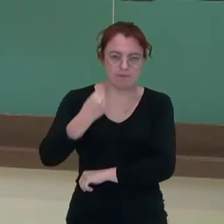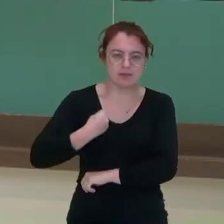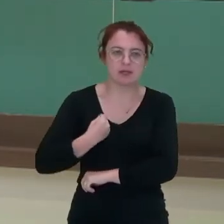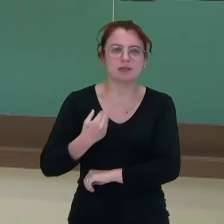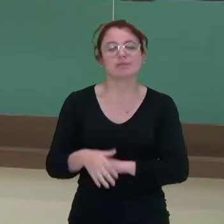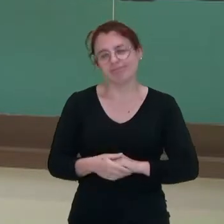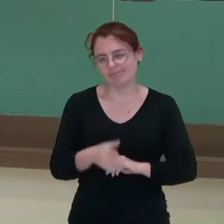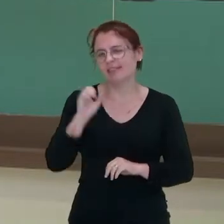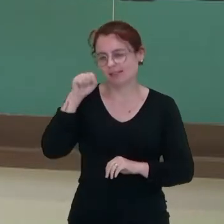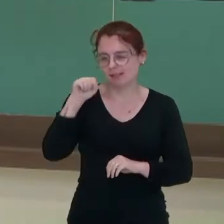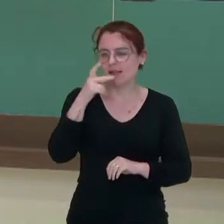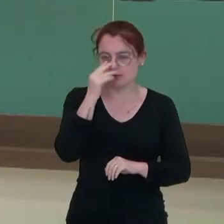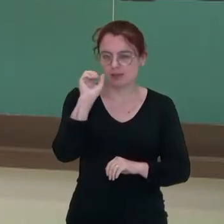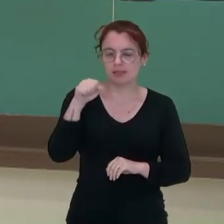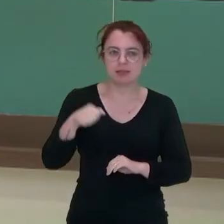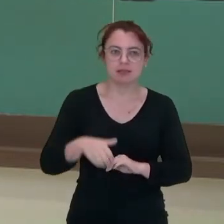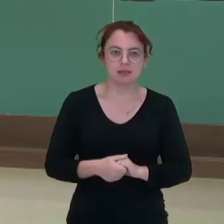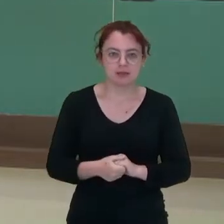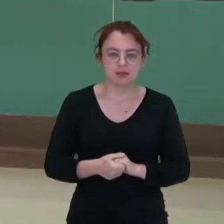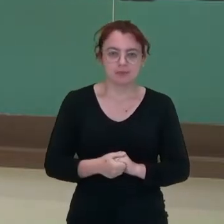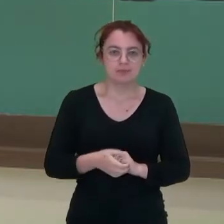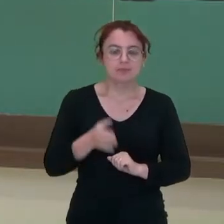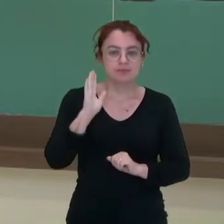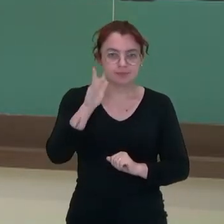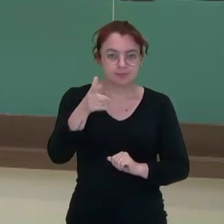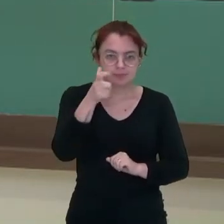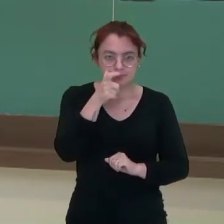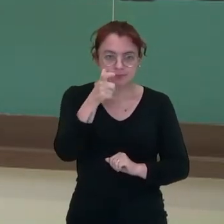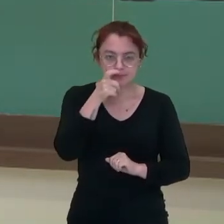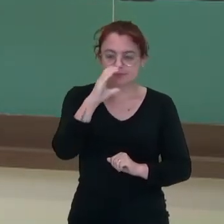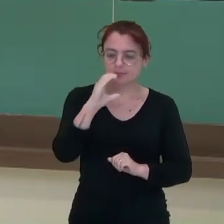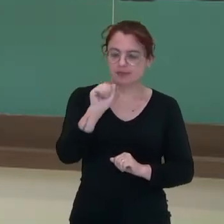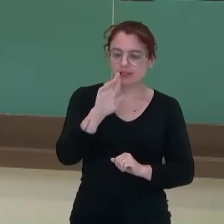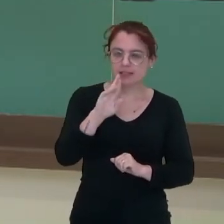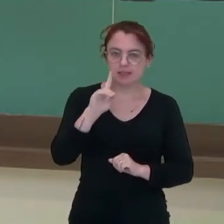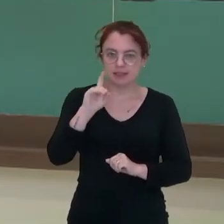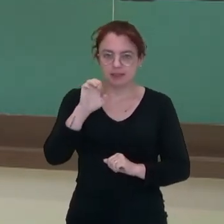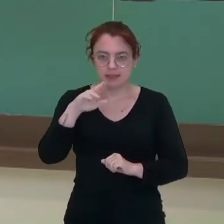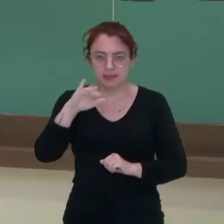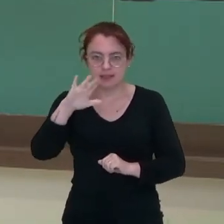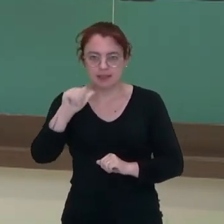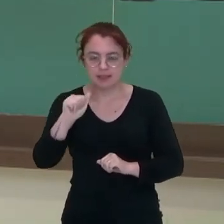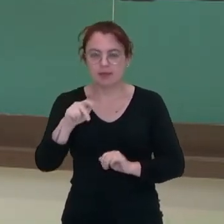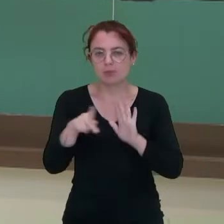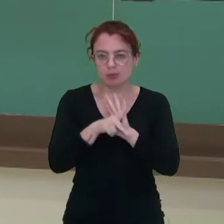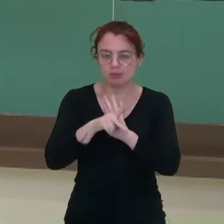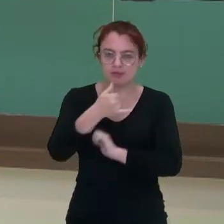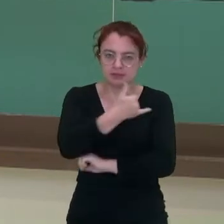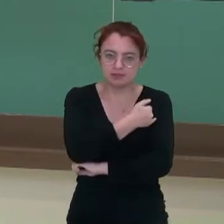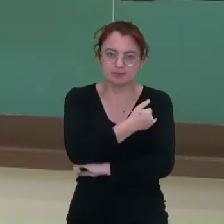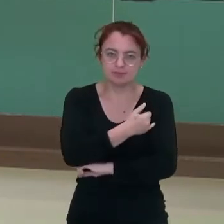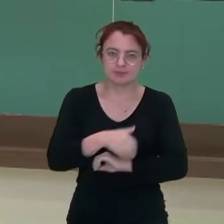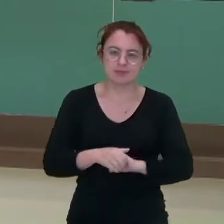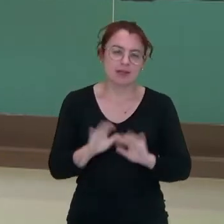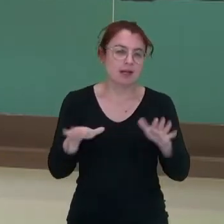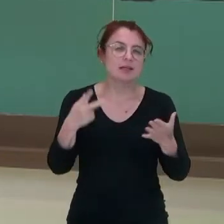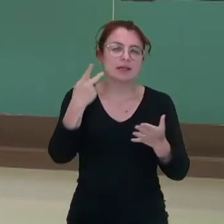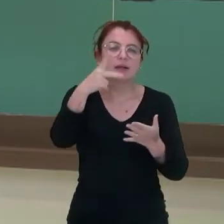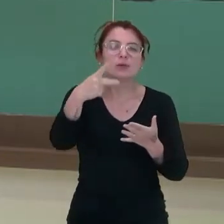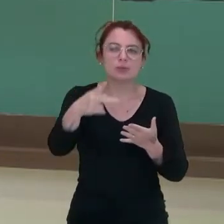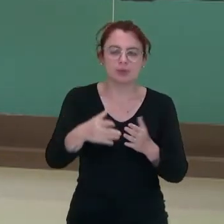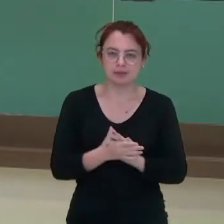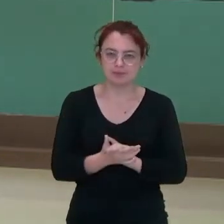Provavelmente sim. Já ouviu falar da caderneta de vacinação? Cadê a caderneta? É um local